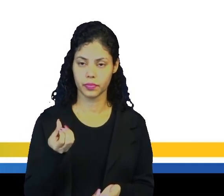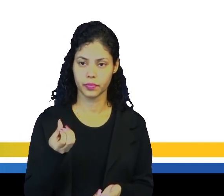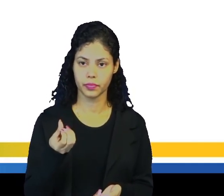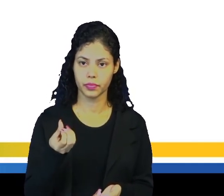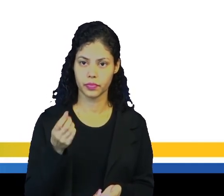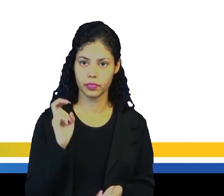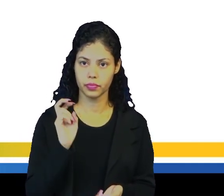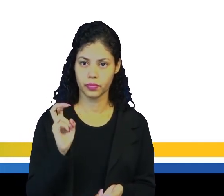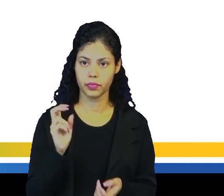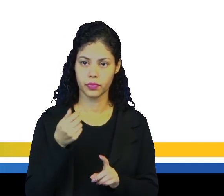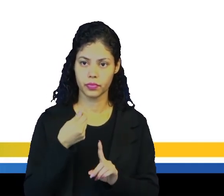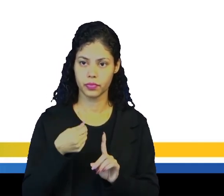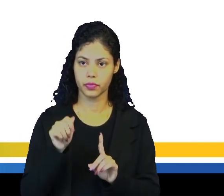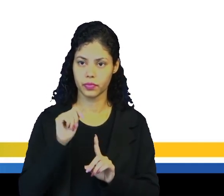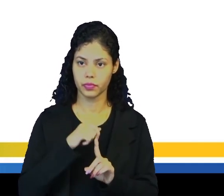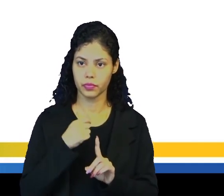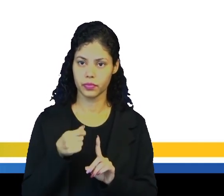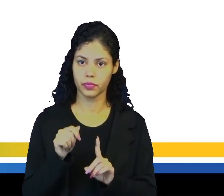cinco bananas,